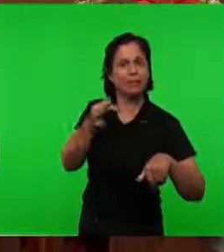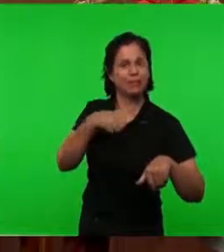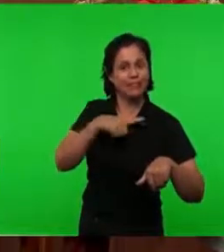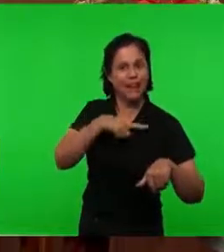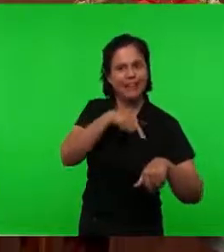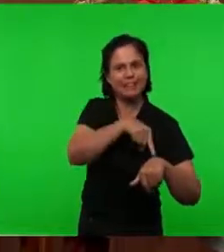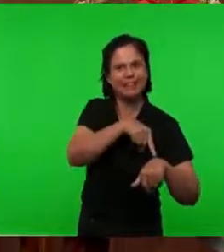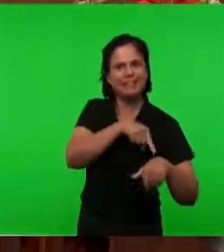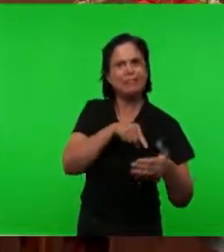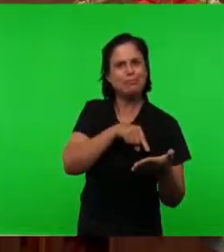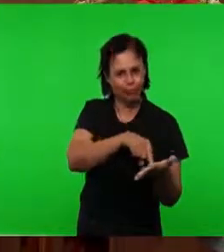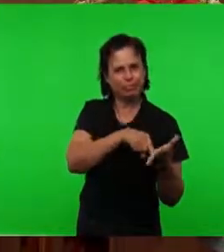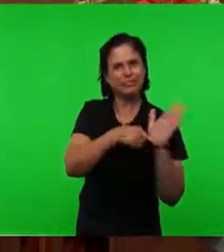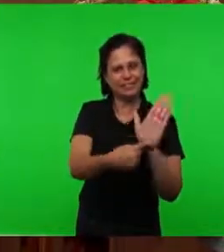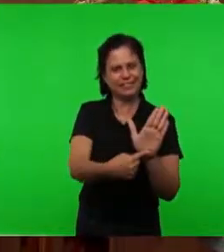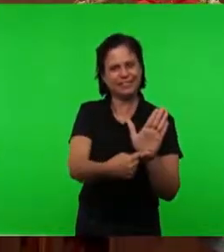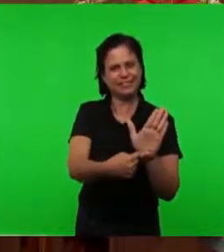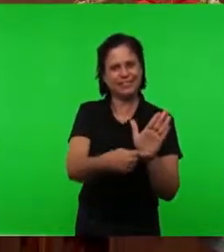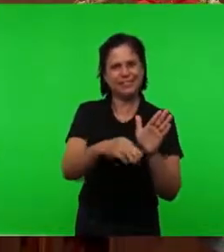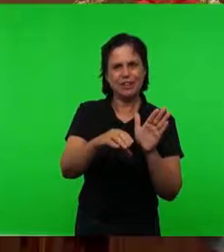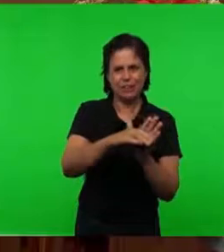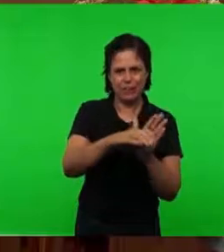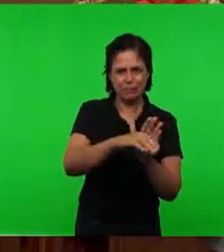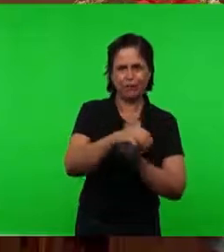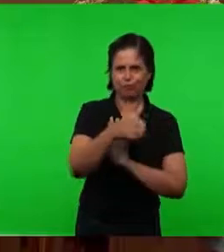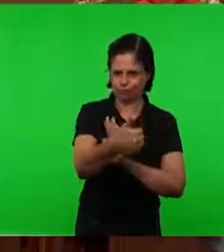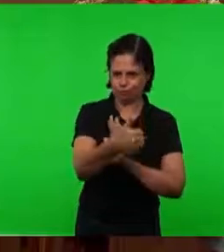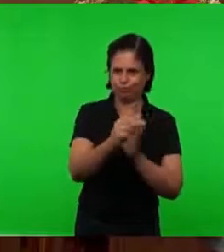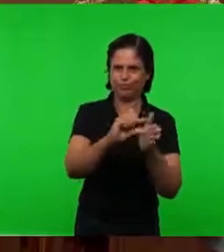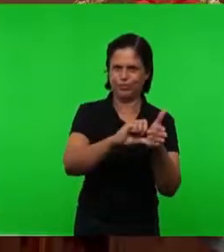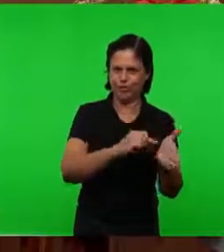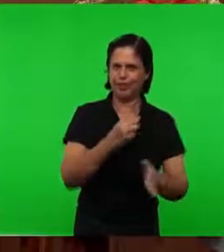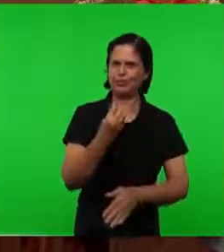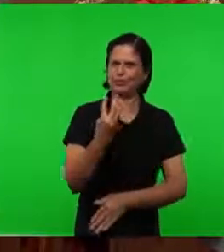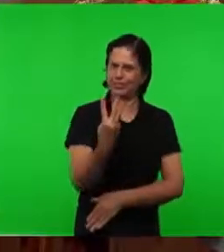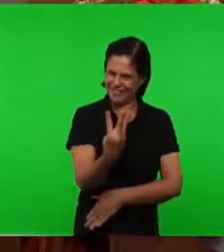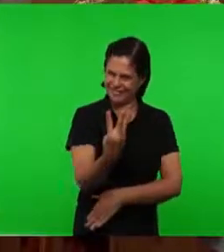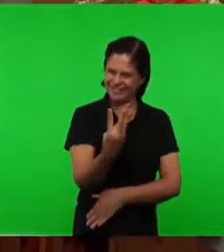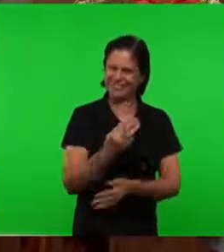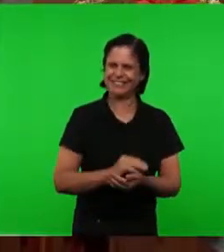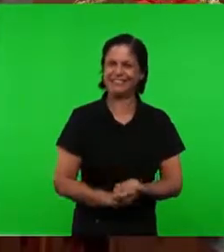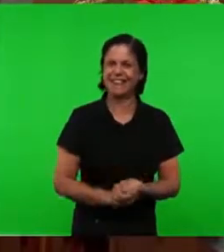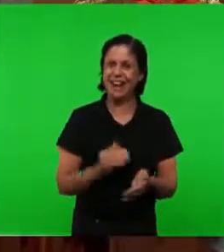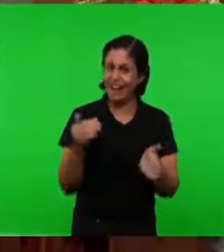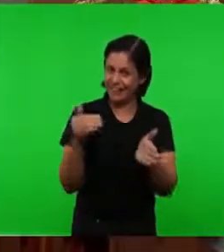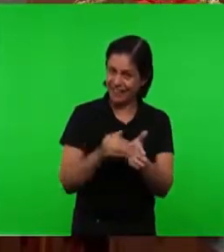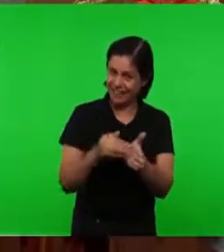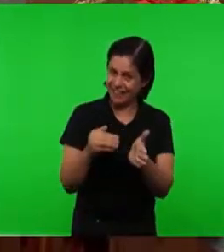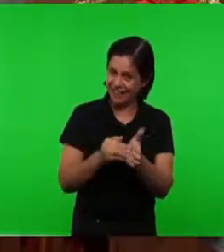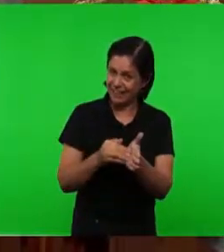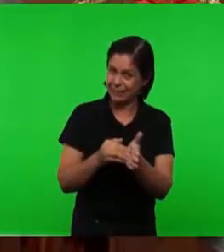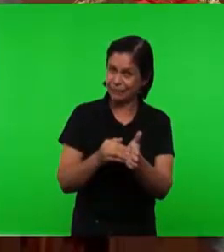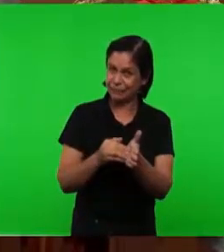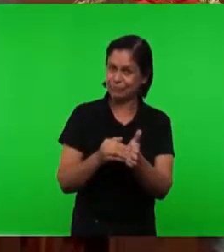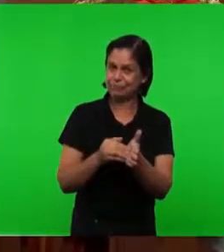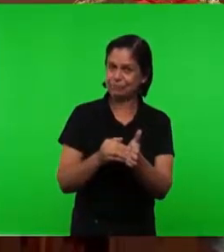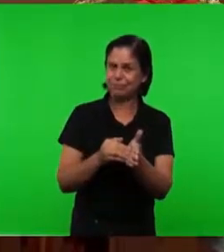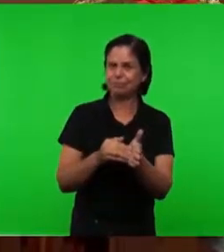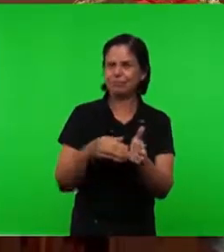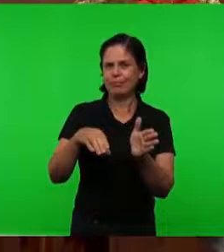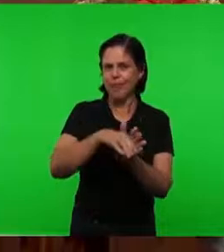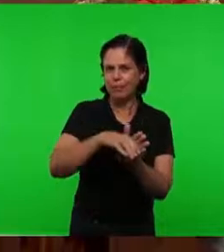No capítulo 1º verso 3 Até o capítulo